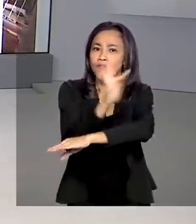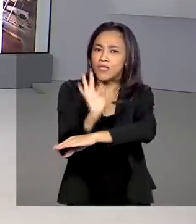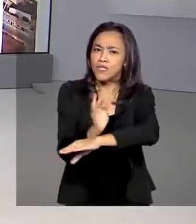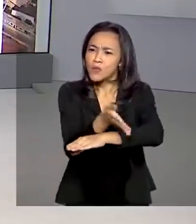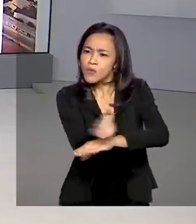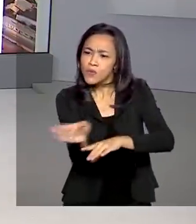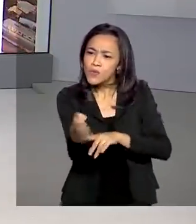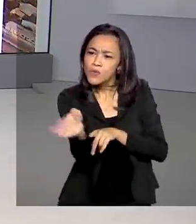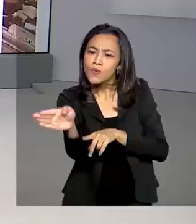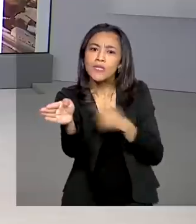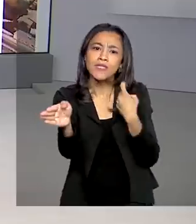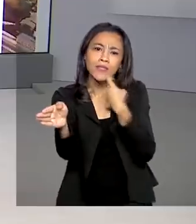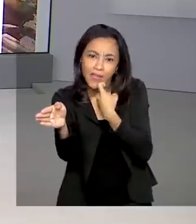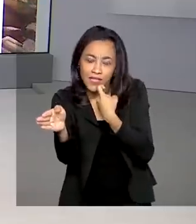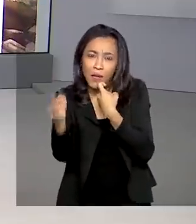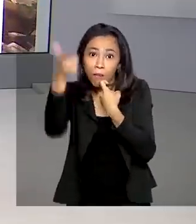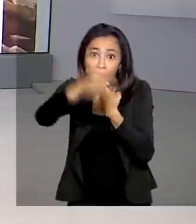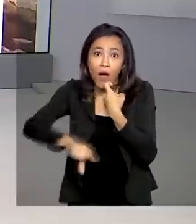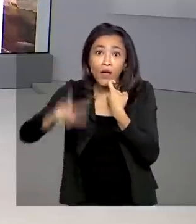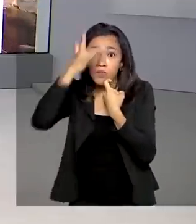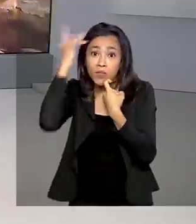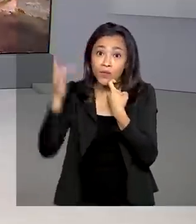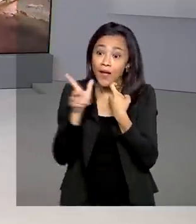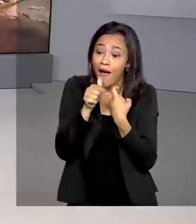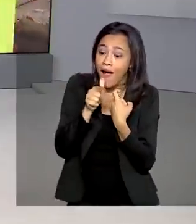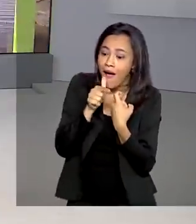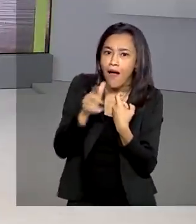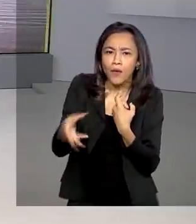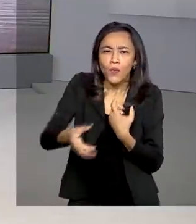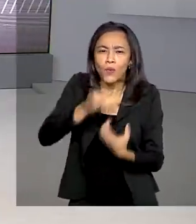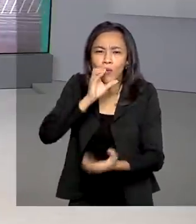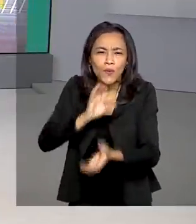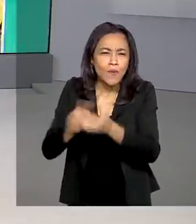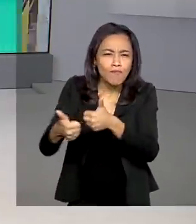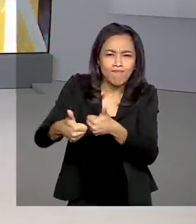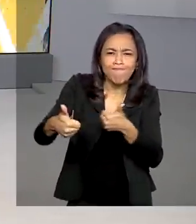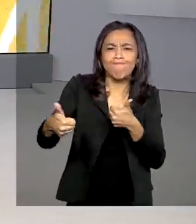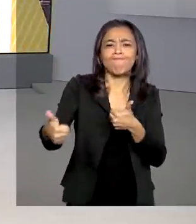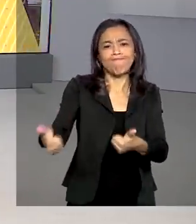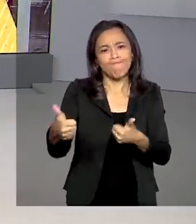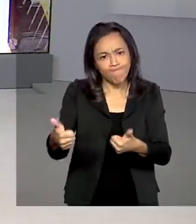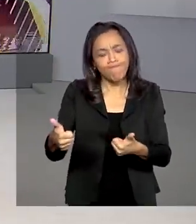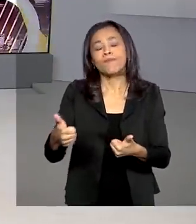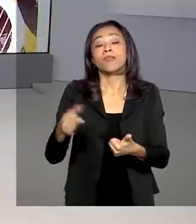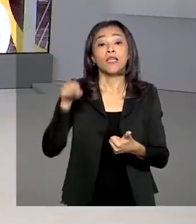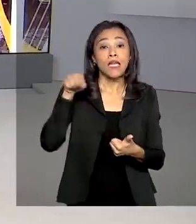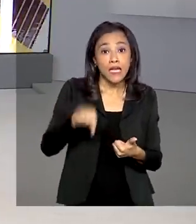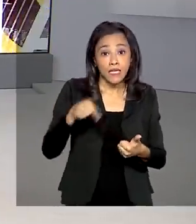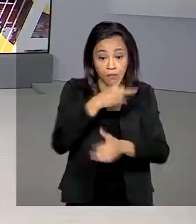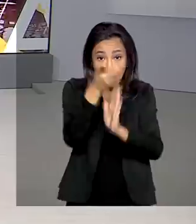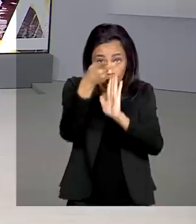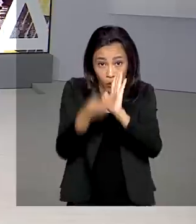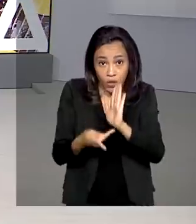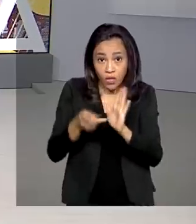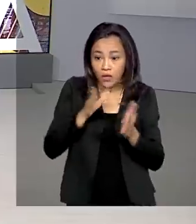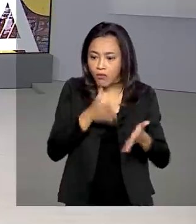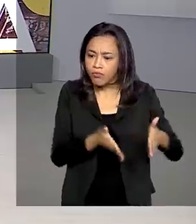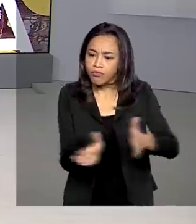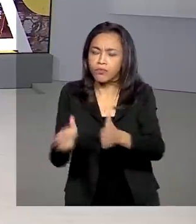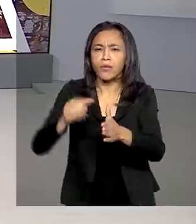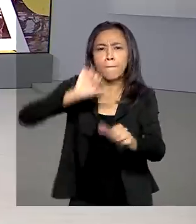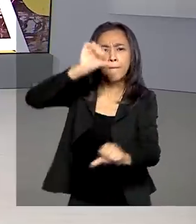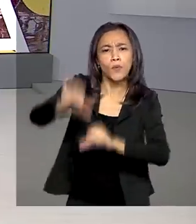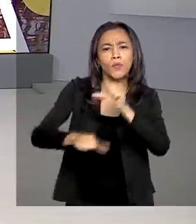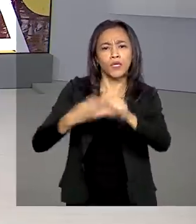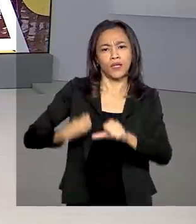mais pessoas terão acesso à água e aos benefícios que ela traz. O projeto de integração do Rio São Francisco está mudando a vida do